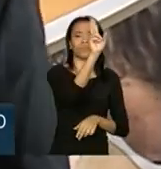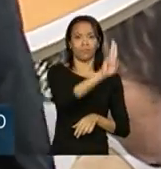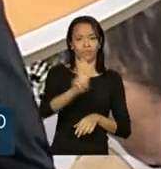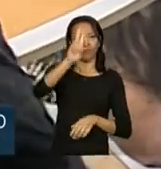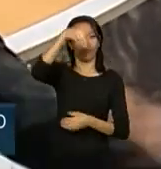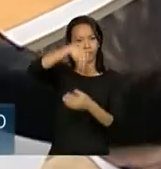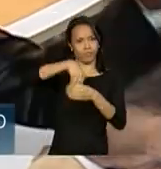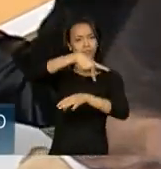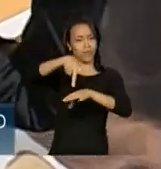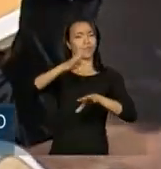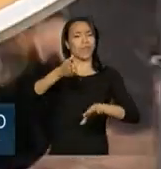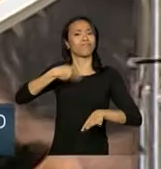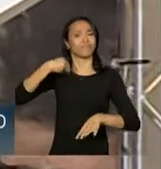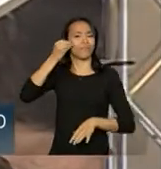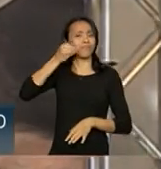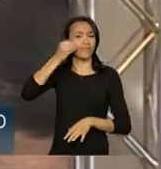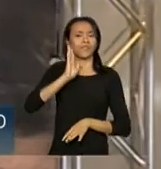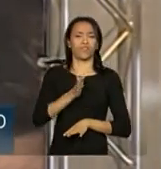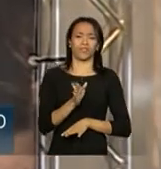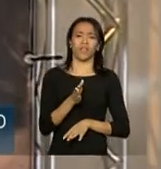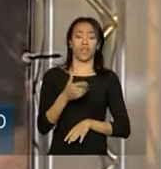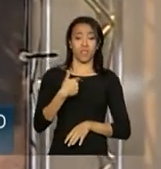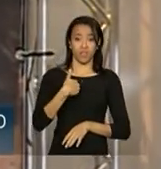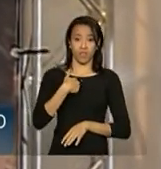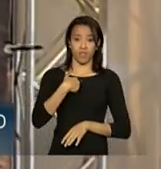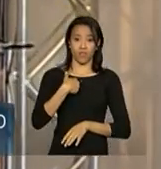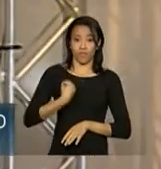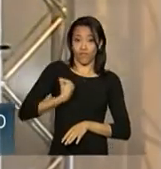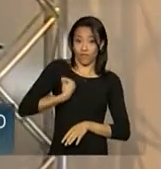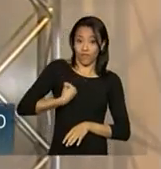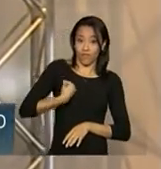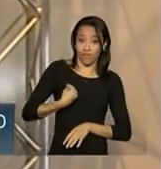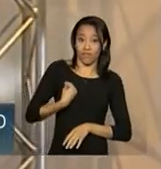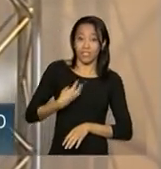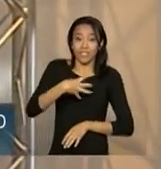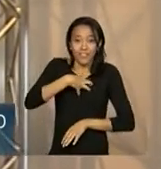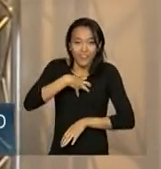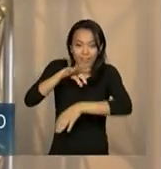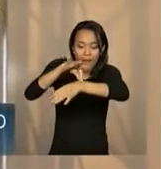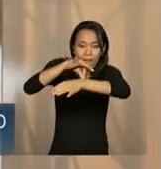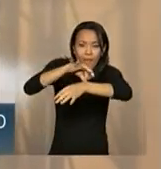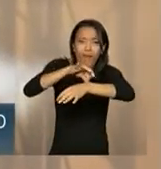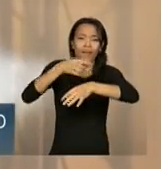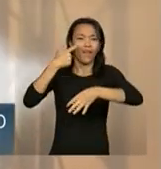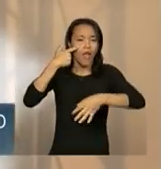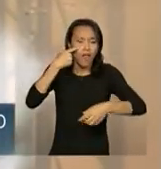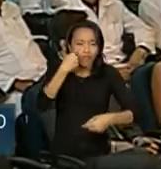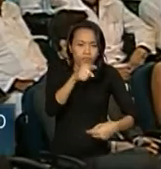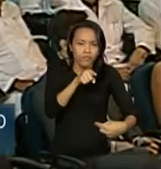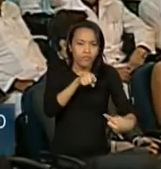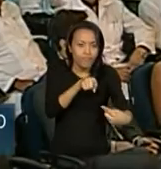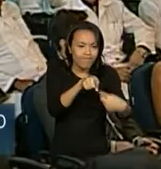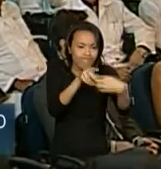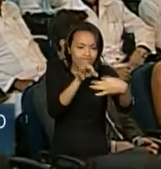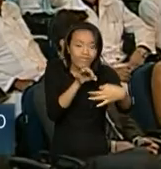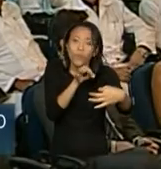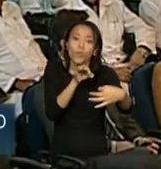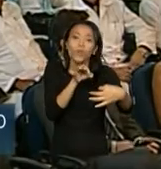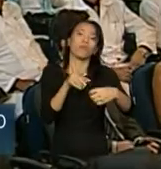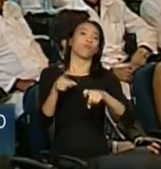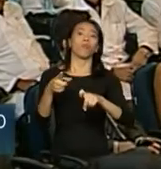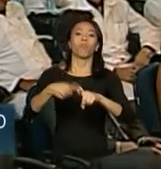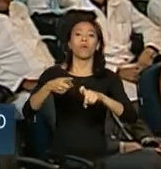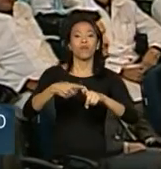como essa. E eu vivi na pele, vivi em experiência concreta, quando falo de que um